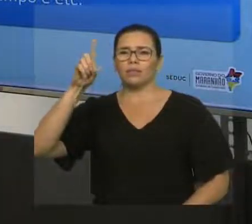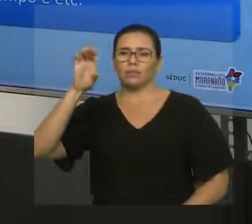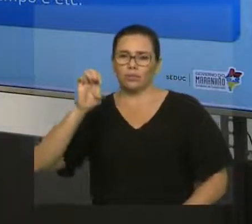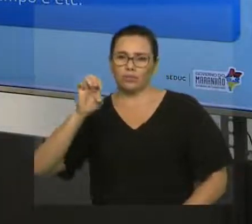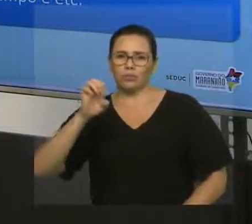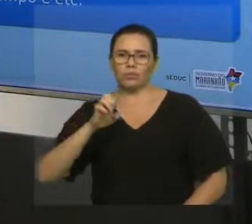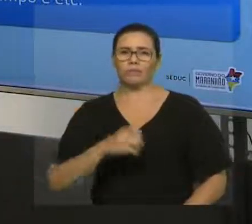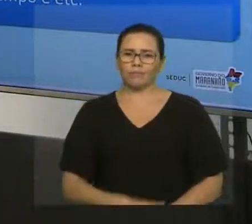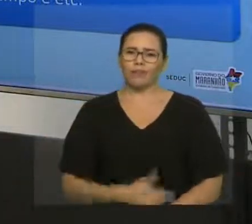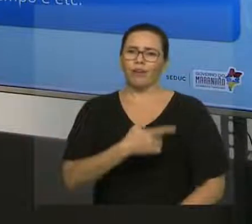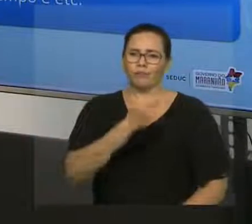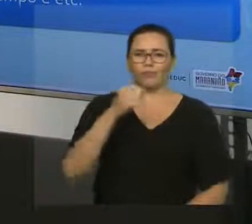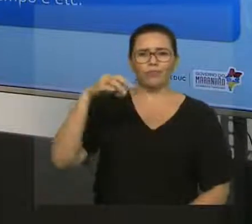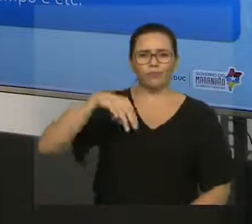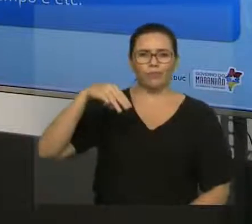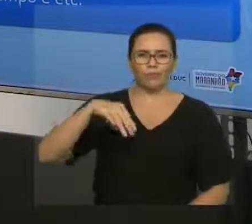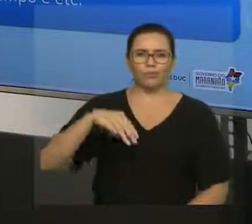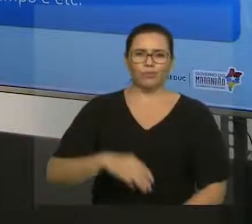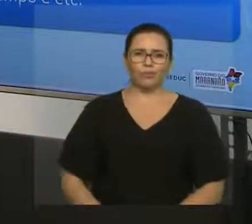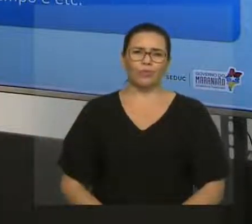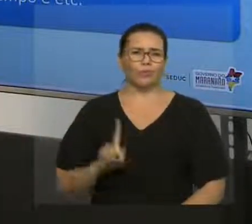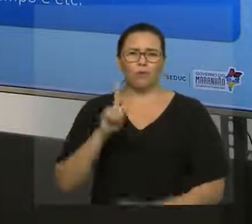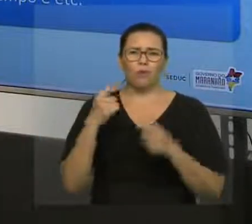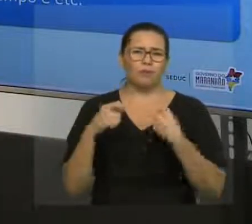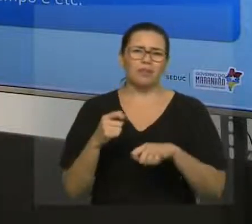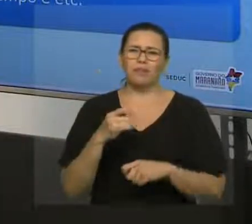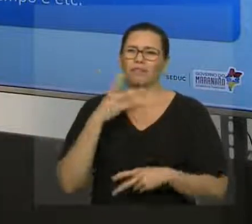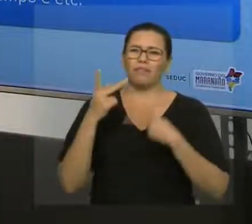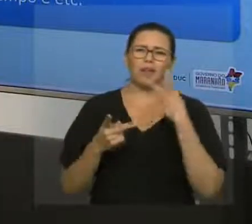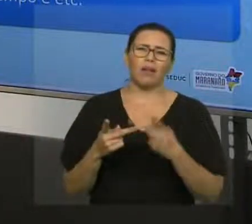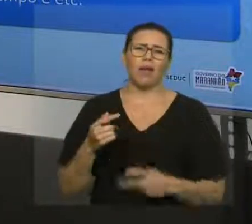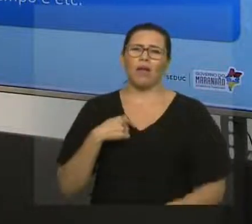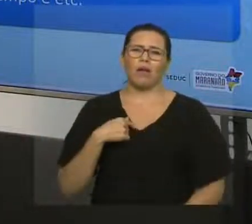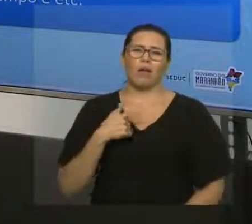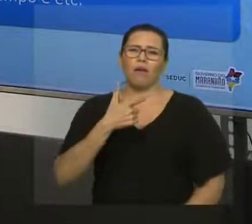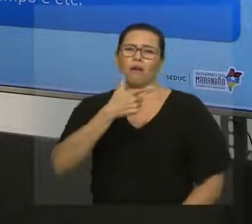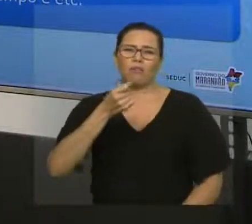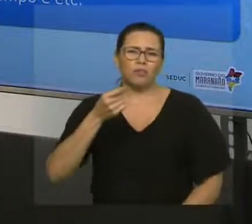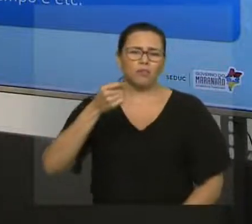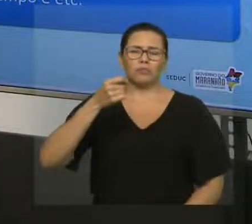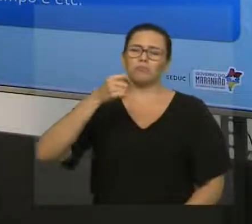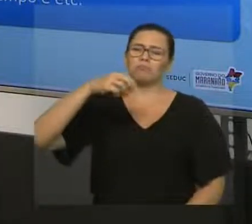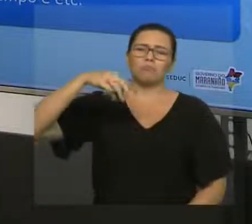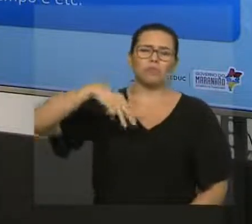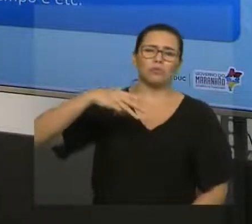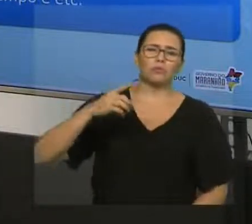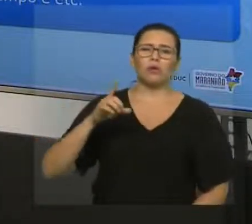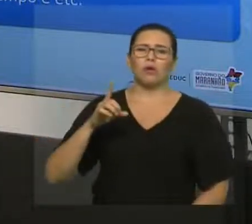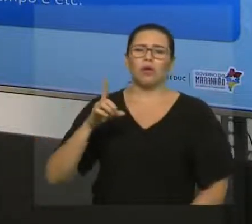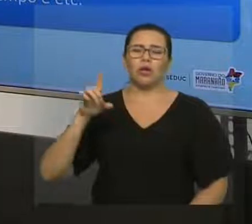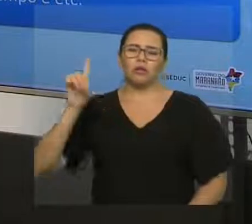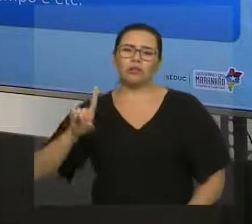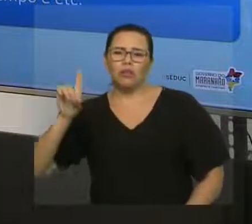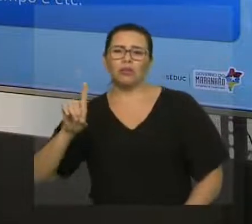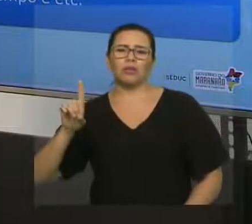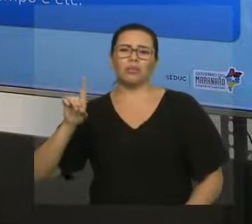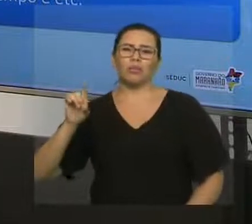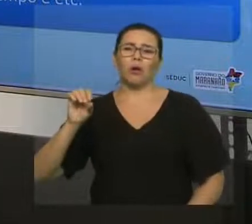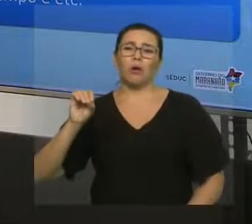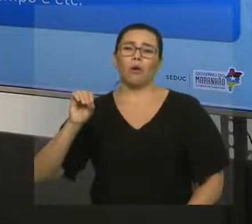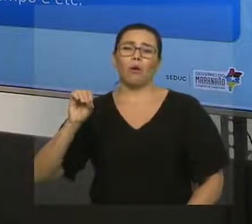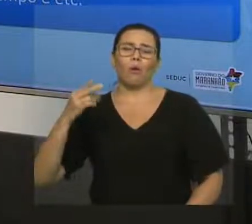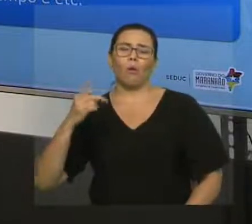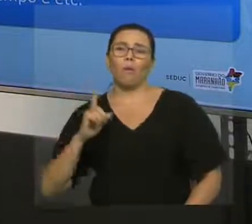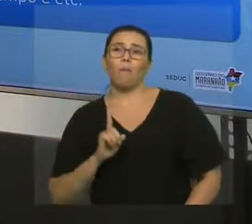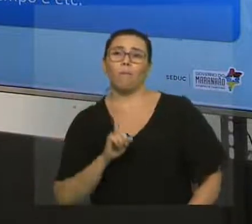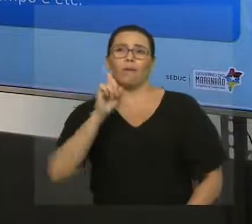minutos já caracterizou. Ele não precisa dizer para vocês, olha, eu chego daqui a 20 minutos para a direita, ou 20 minutos para cima, ou 20